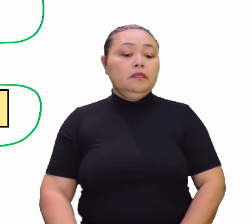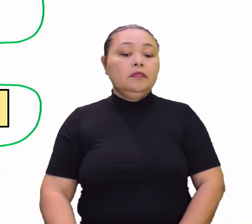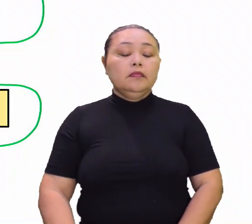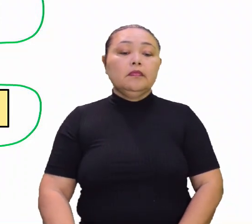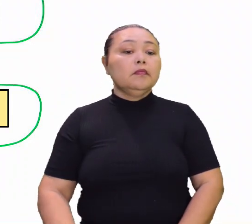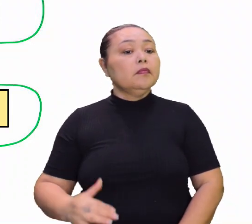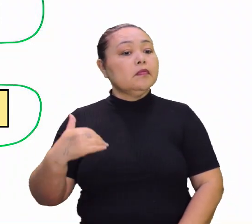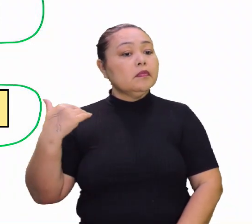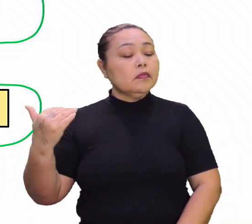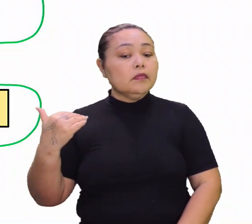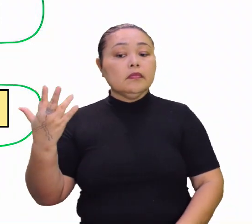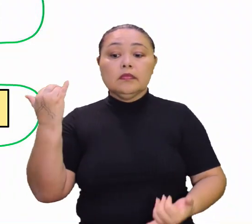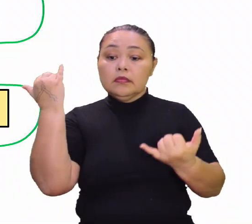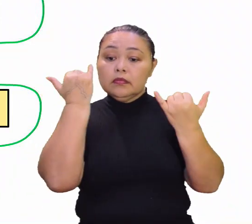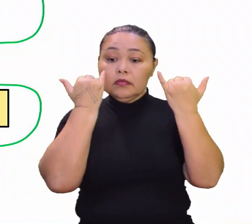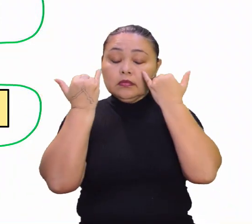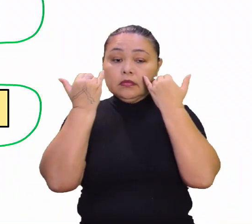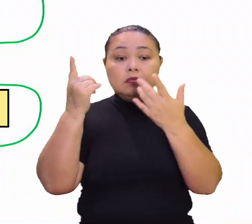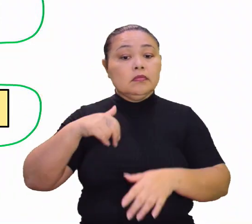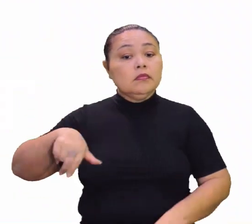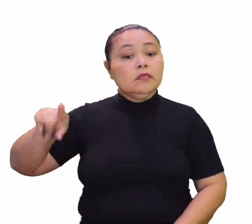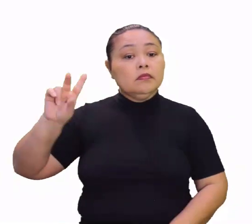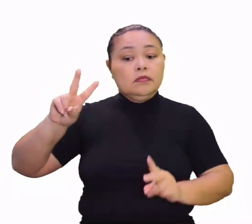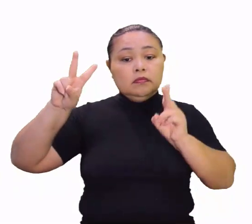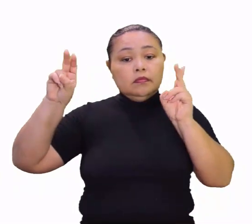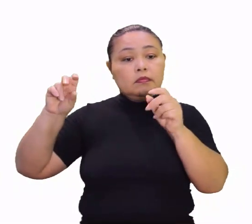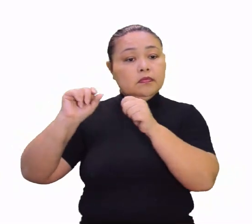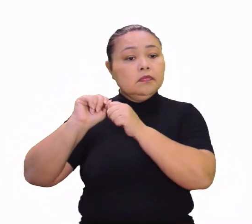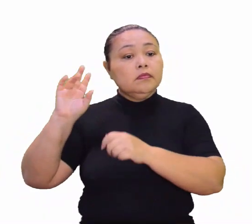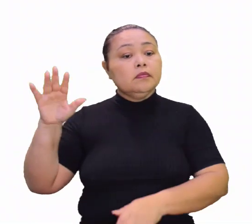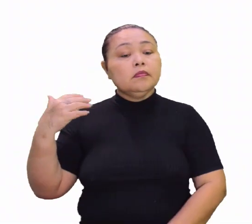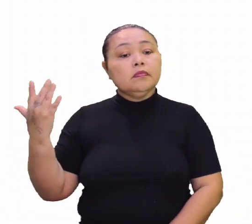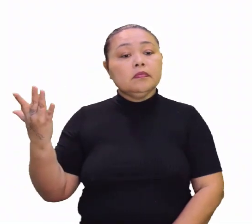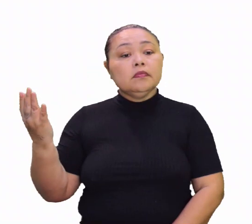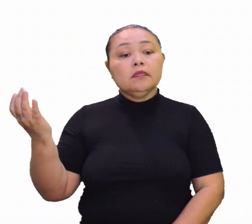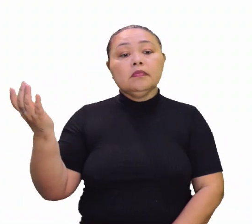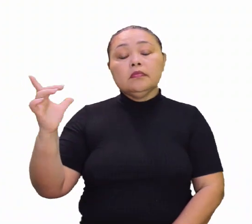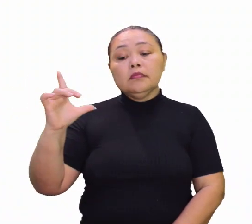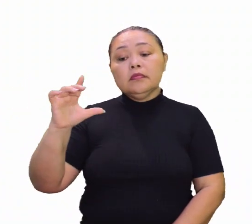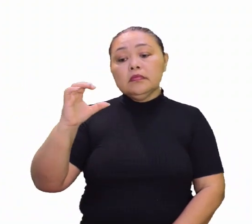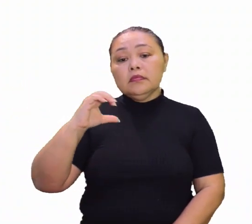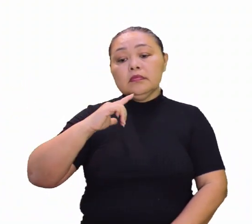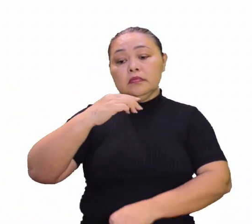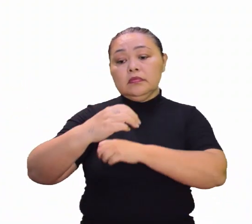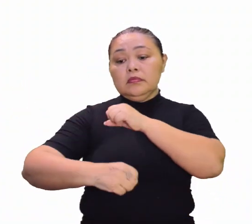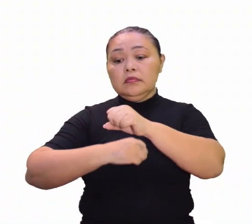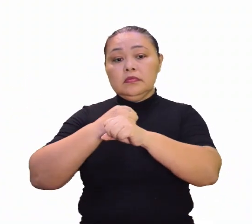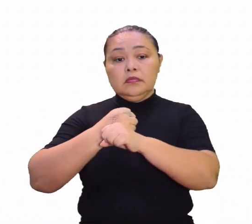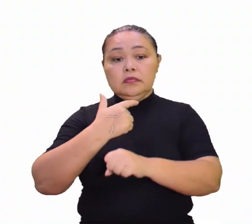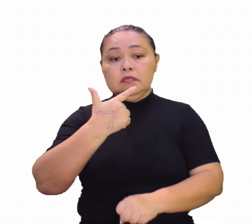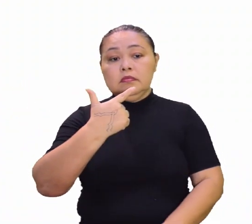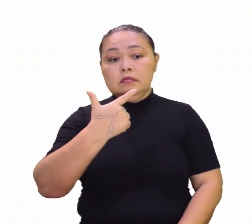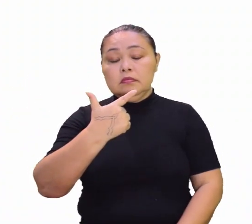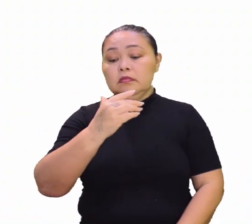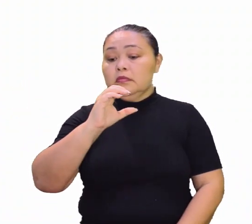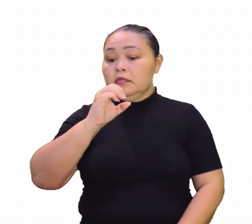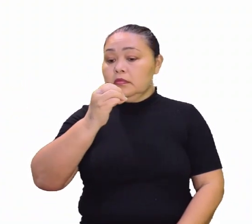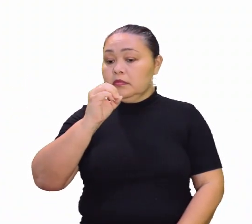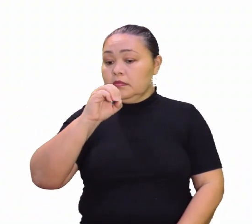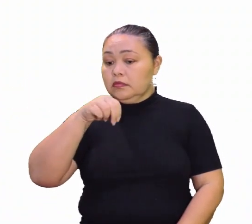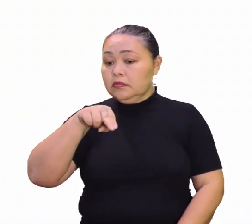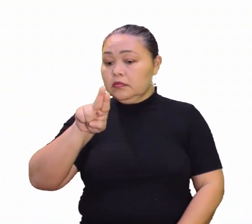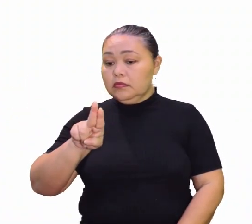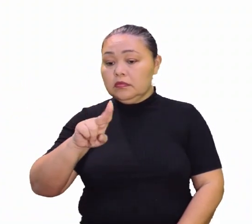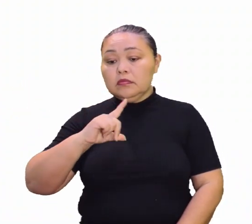Vançando, galera, com mais informações sobre essa temática de desenvolvimento. Então, em 2000, a ONU propôs